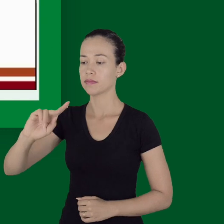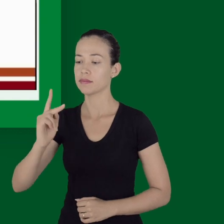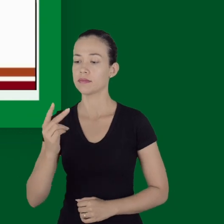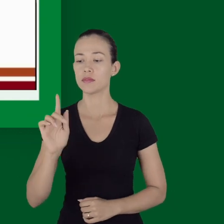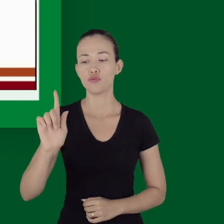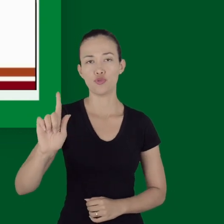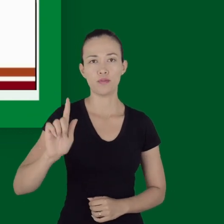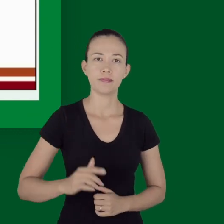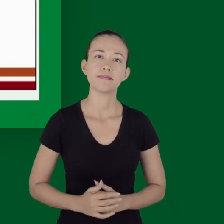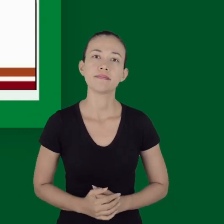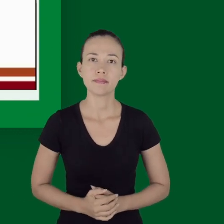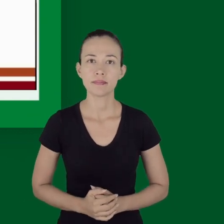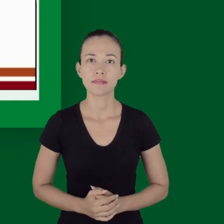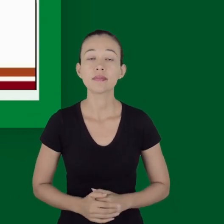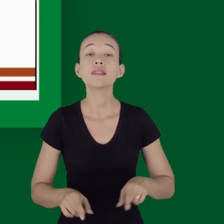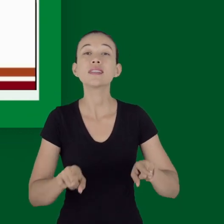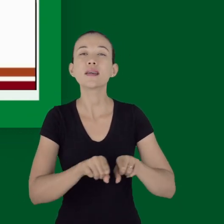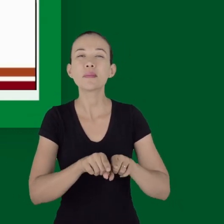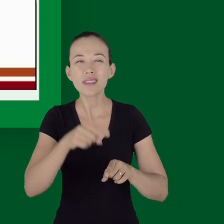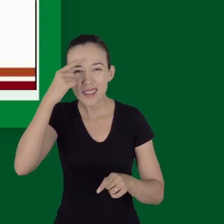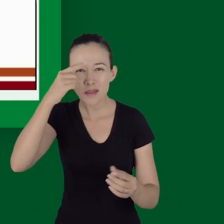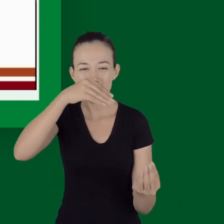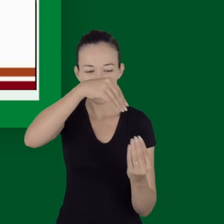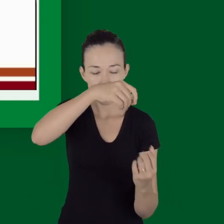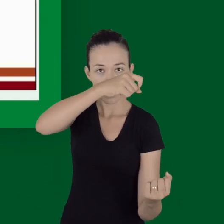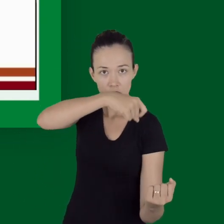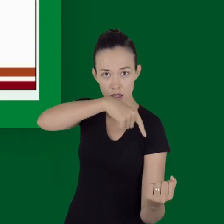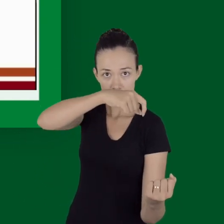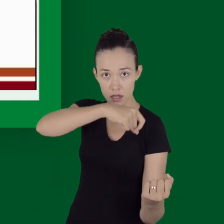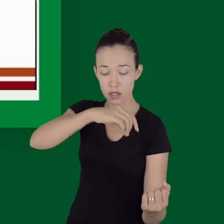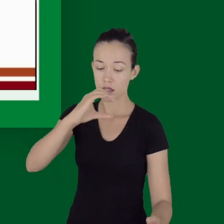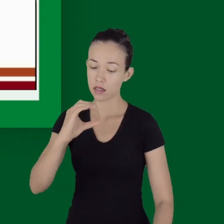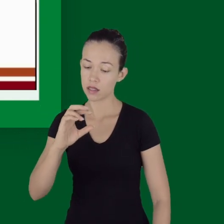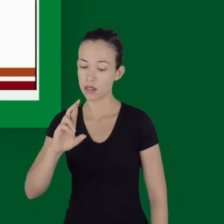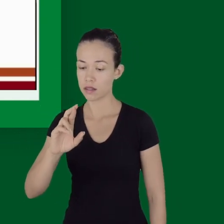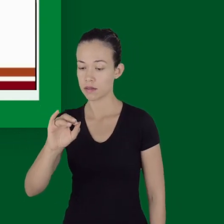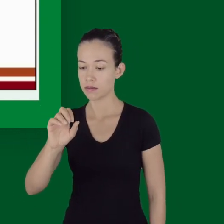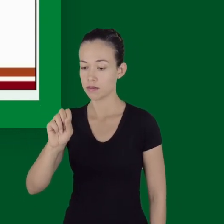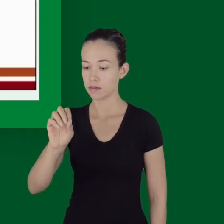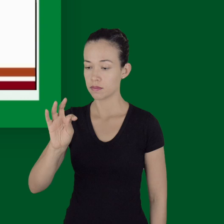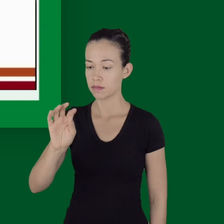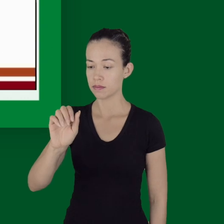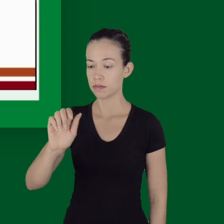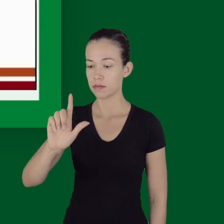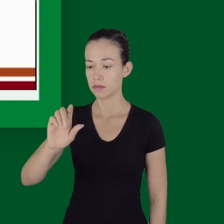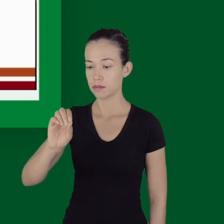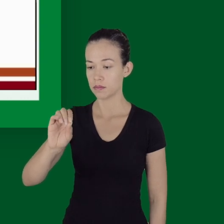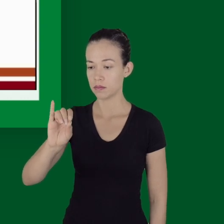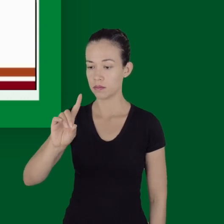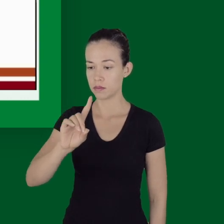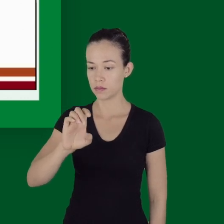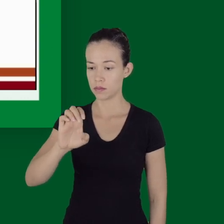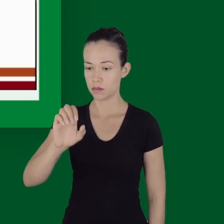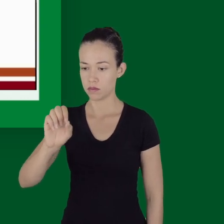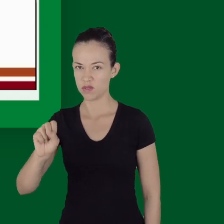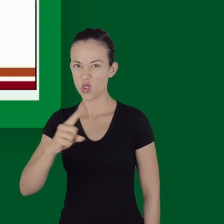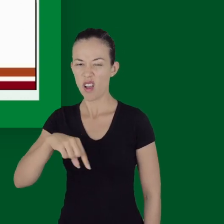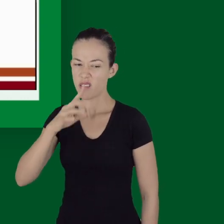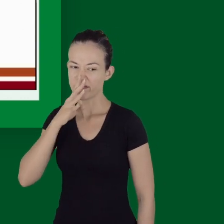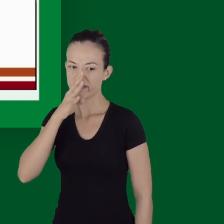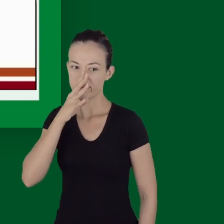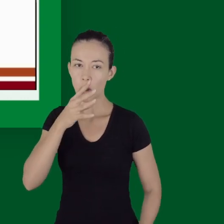E no APH, a gente vai evitar ao máximo a infusão excessiva de cristalóis, porque ela pode aumentar a